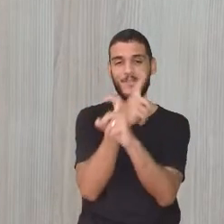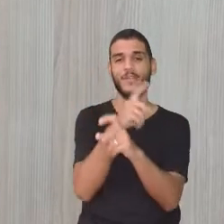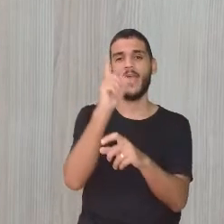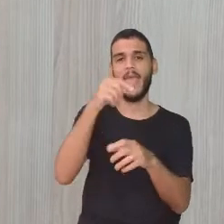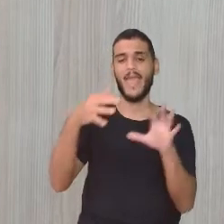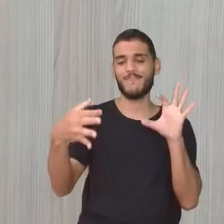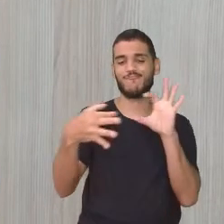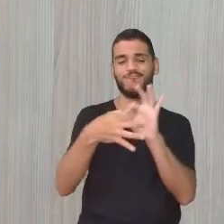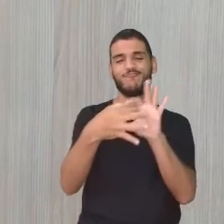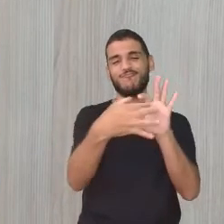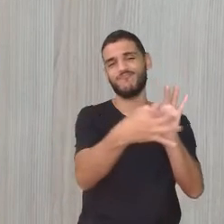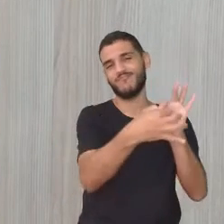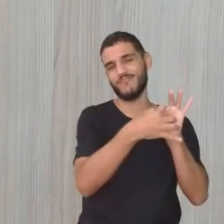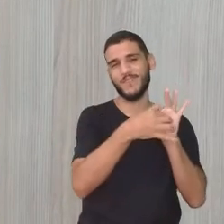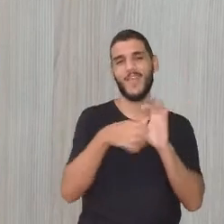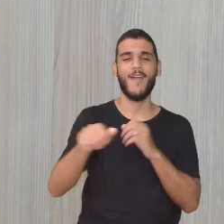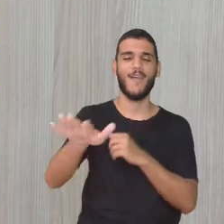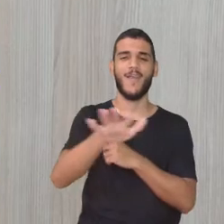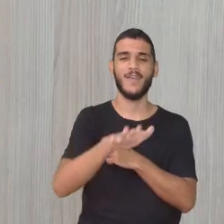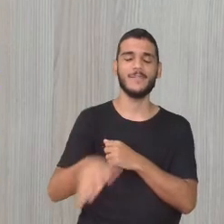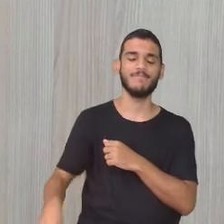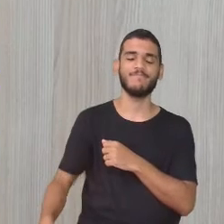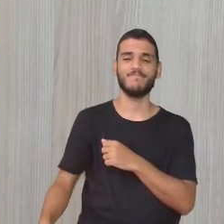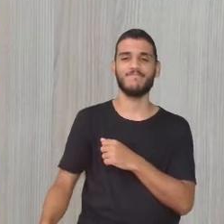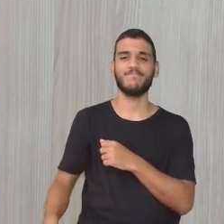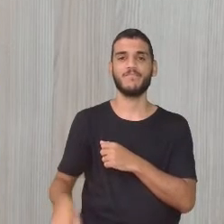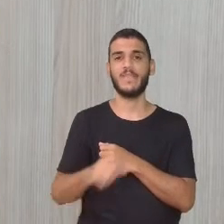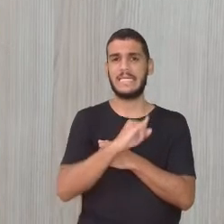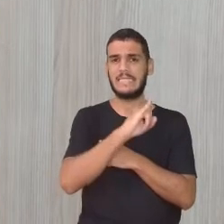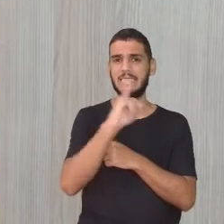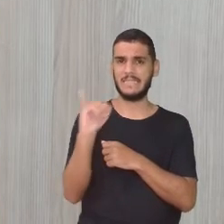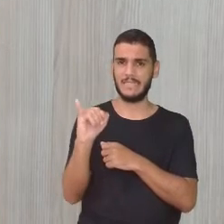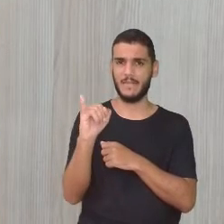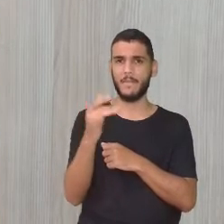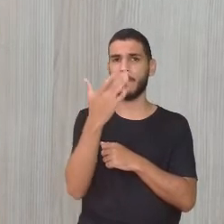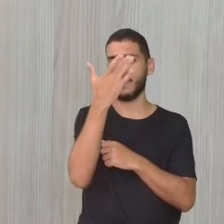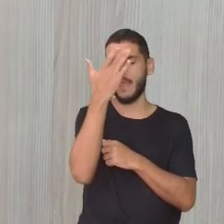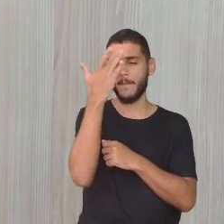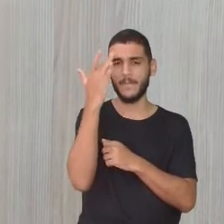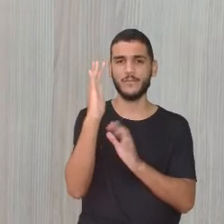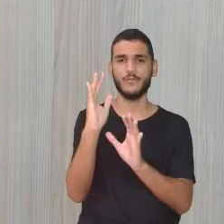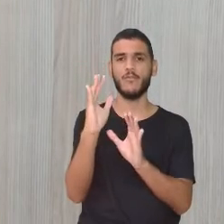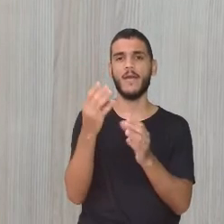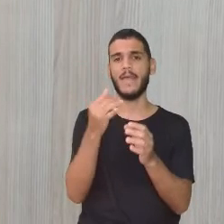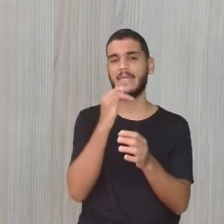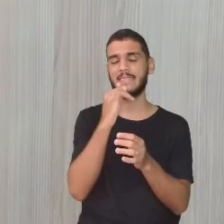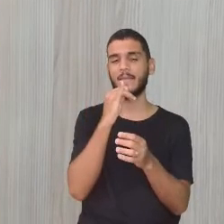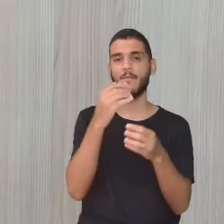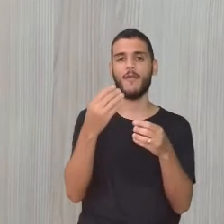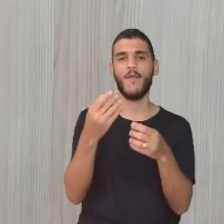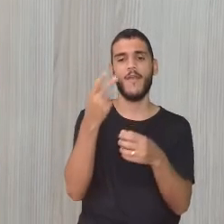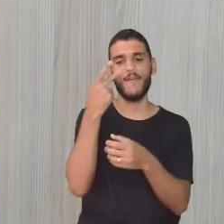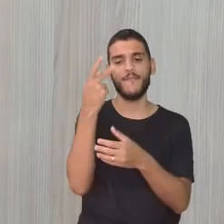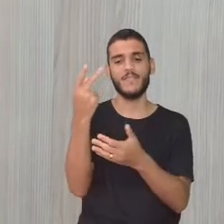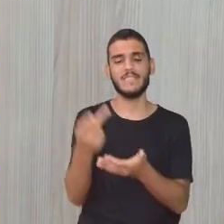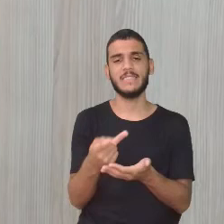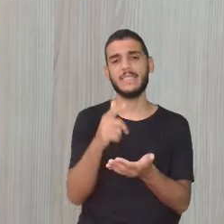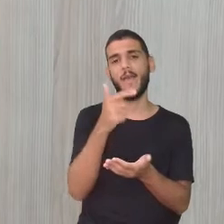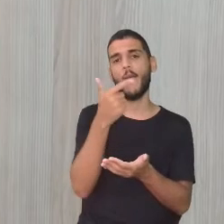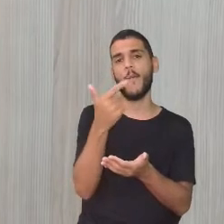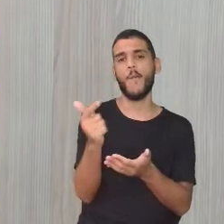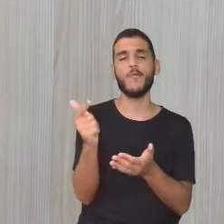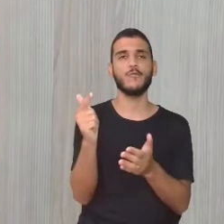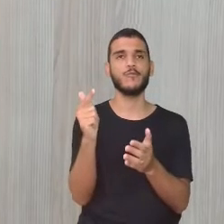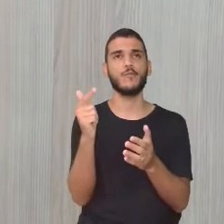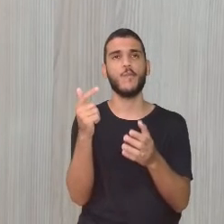Uma coisa vai funcionar. Pois é. E se você sai um pouquinho, professora Carol, dessas áreas, das cidades, né? E vai ali para